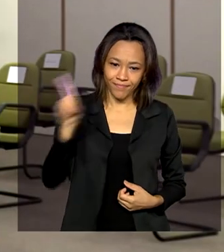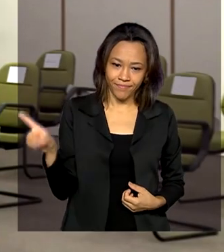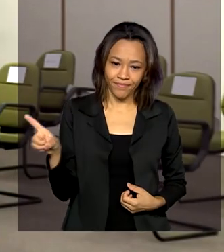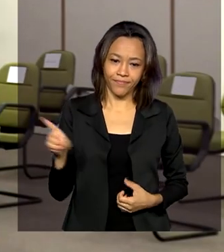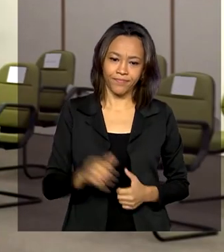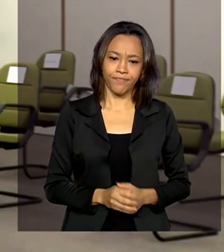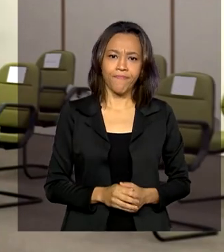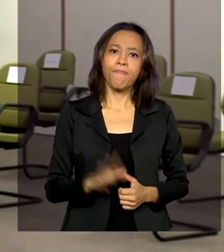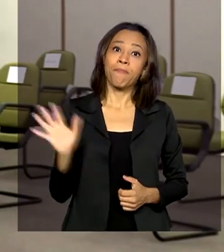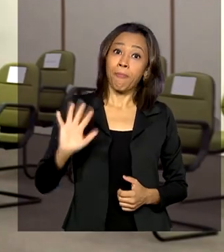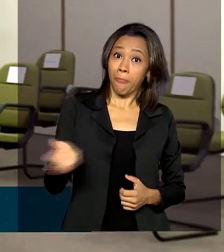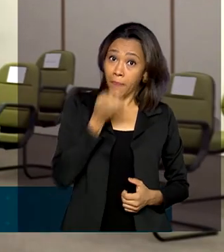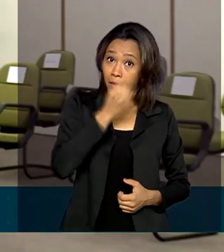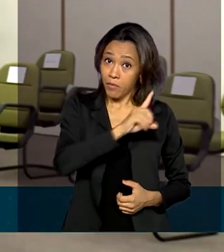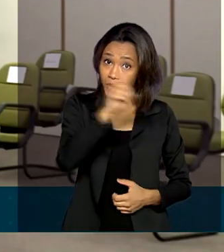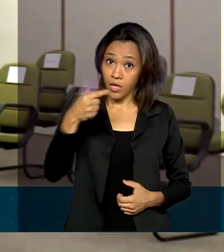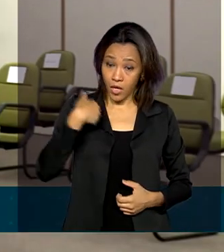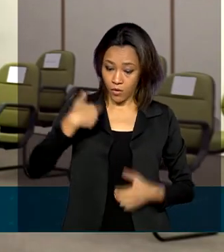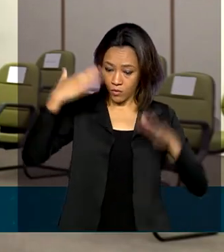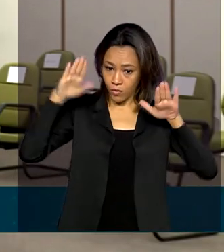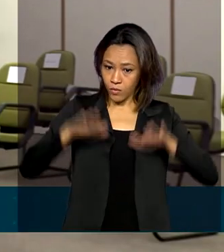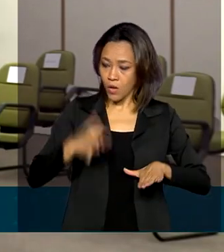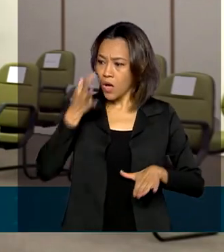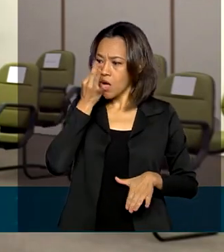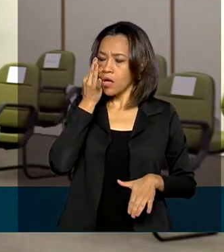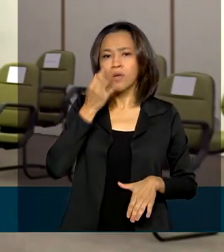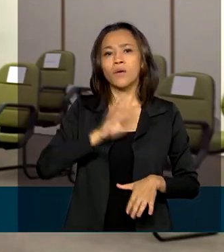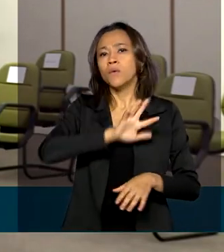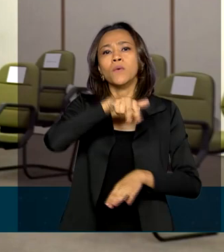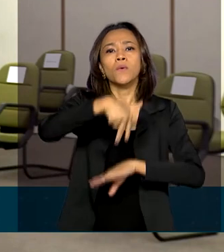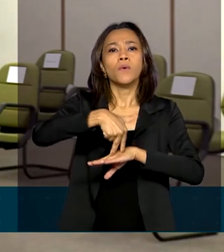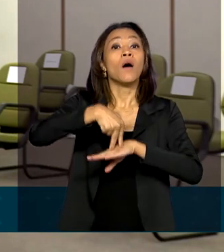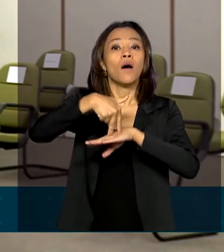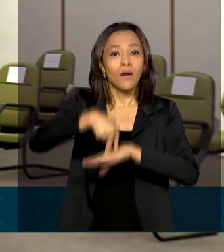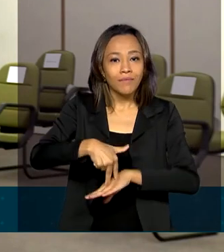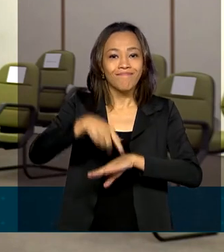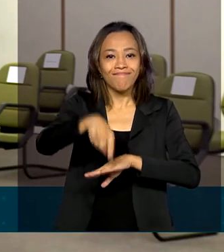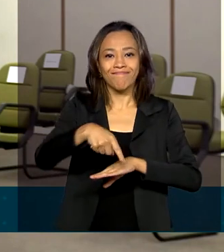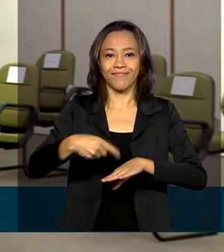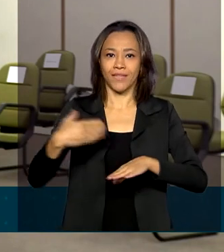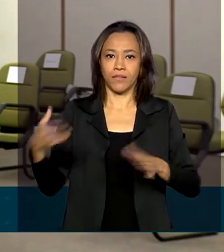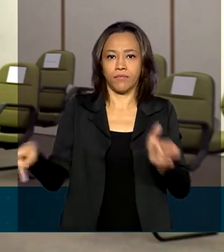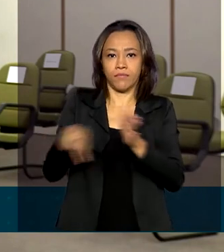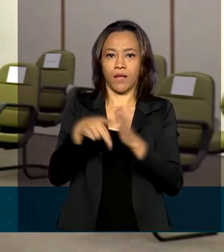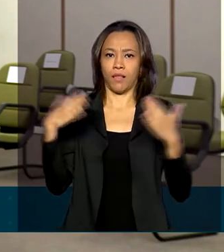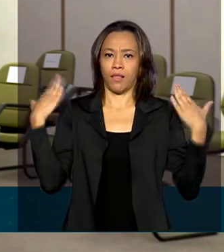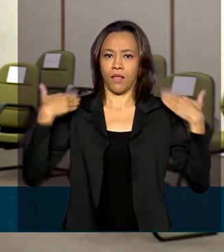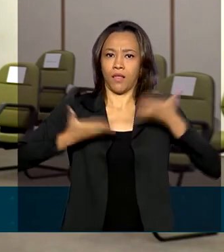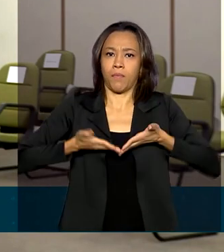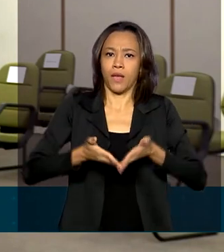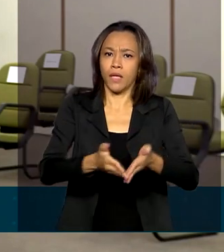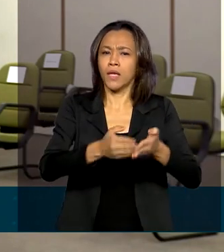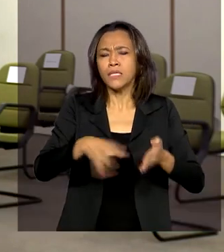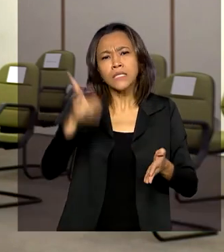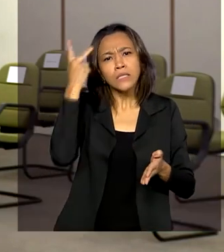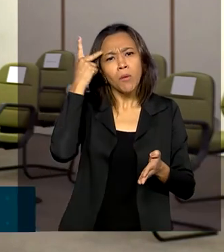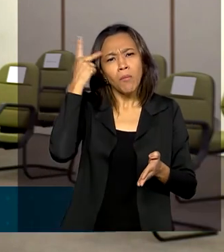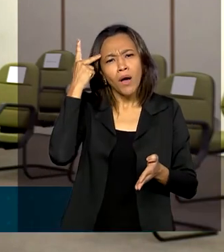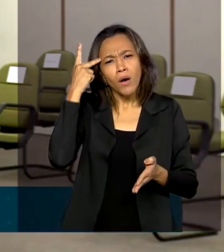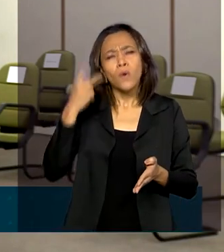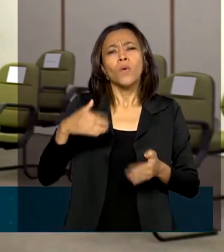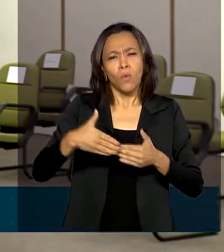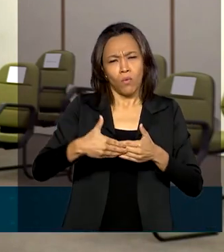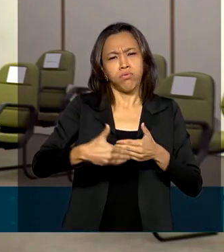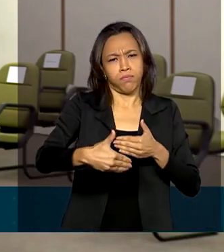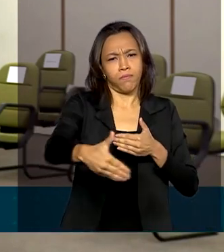Olá, Roberto. Bom dia. Eu estou aqui no Centro Tecnológico da Marinha, em Iperó, no estado de São Paulo, onde logo mais o presidente Jair Bolsonaro